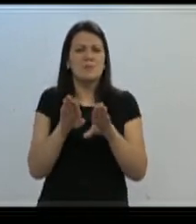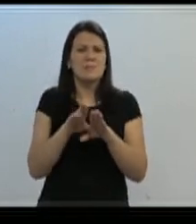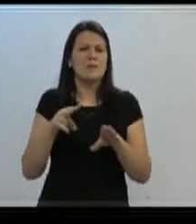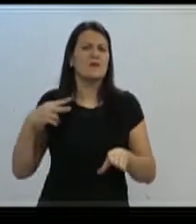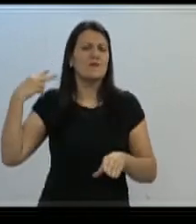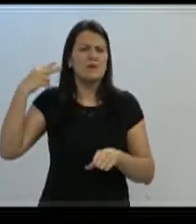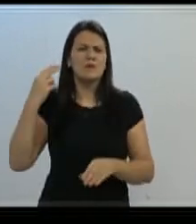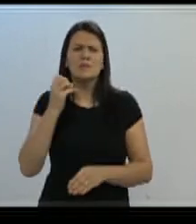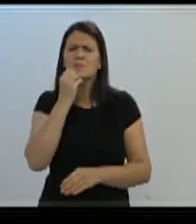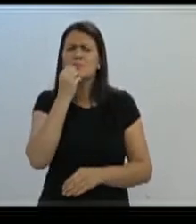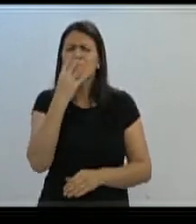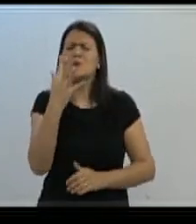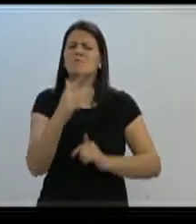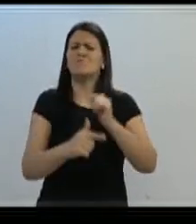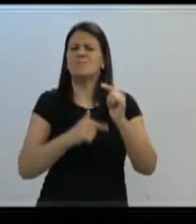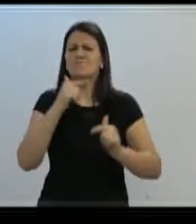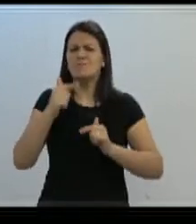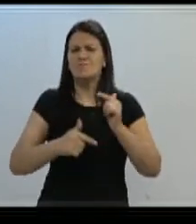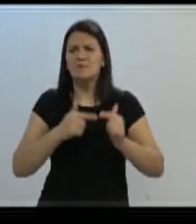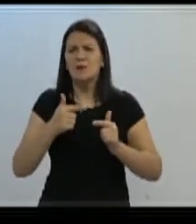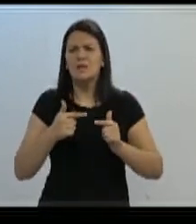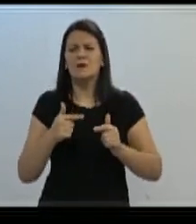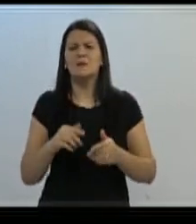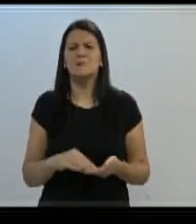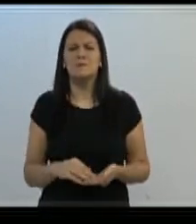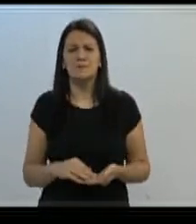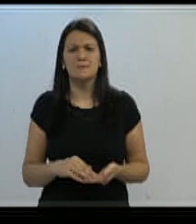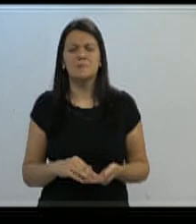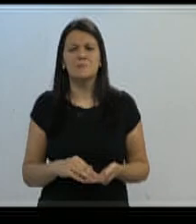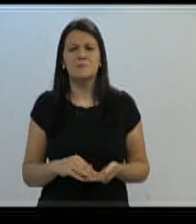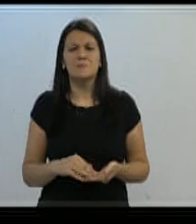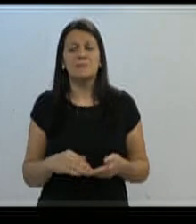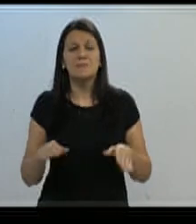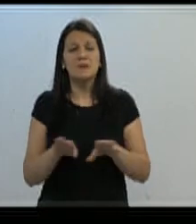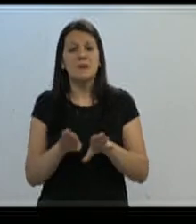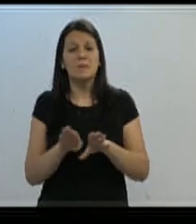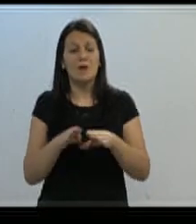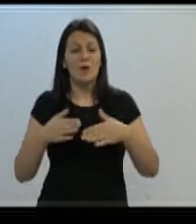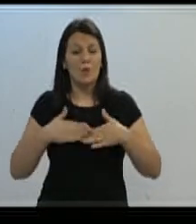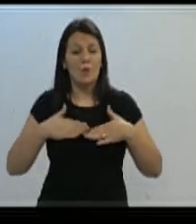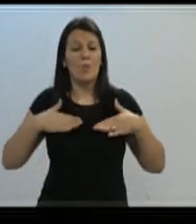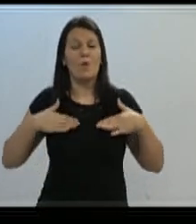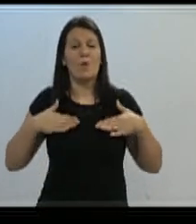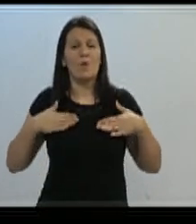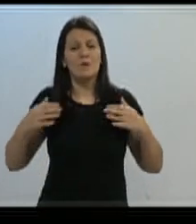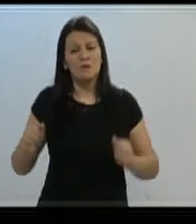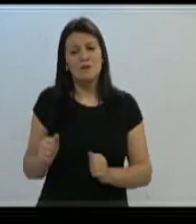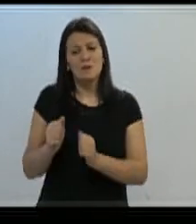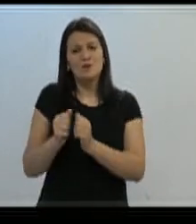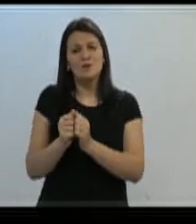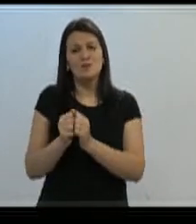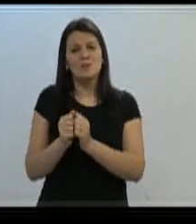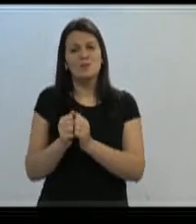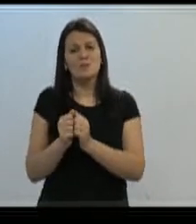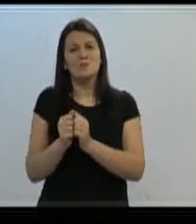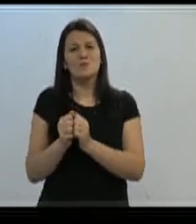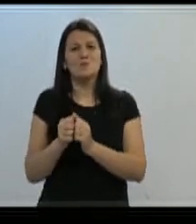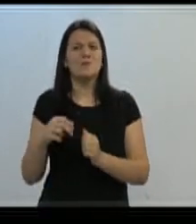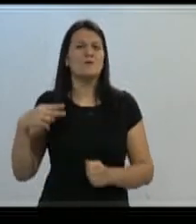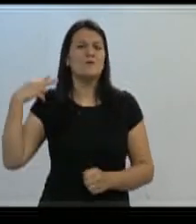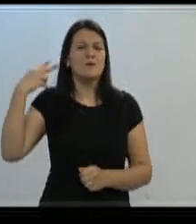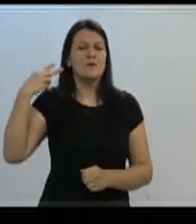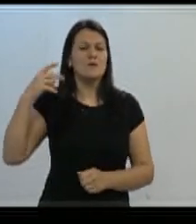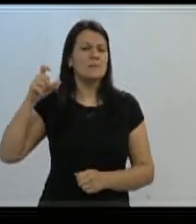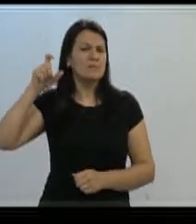belíssimo trabalho, da mesma forma com que tive a honra e o privilégio de sentar ao lado do nosso decano, vereador Yentes,